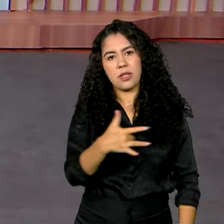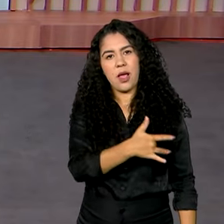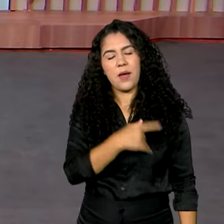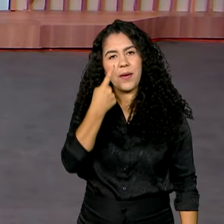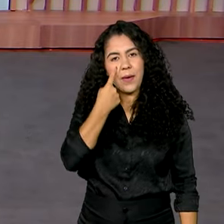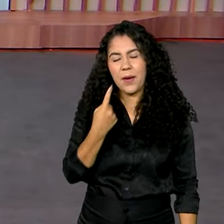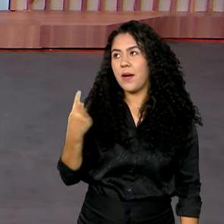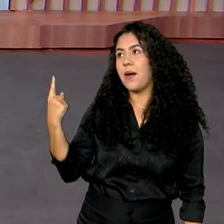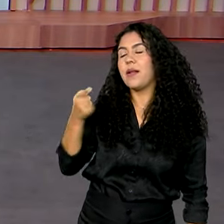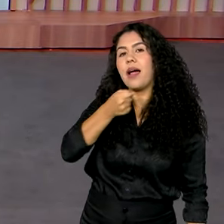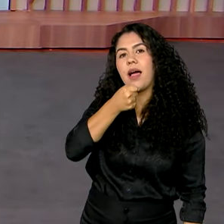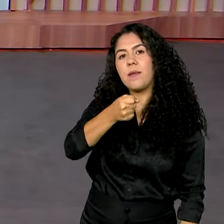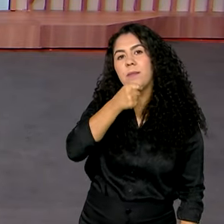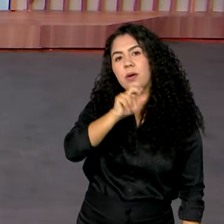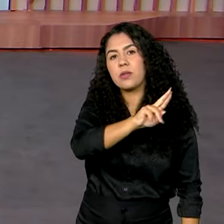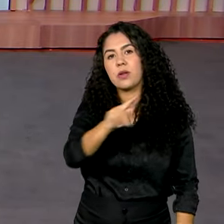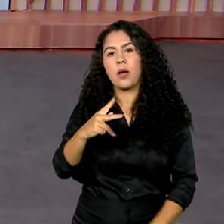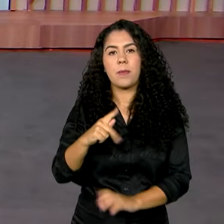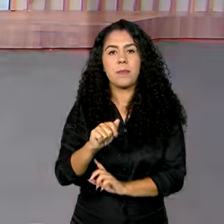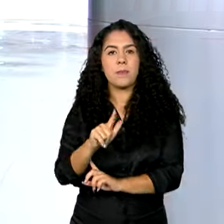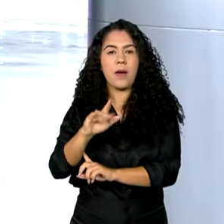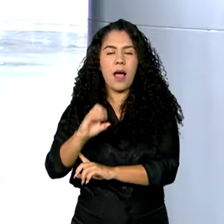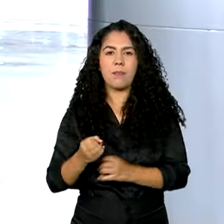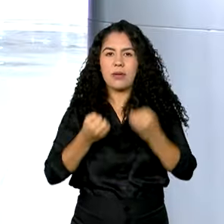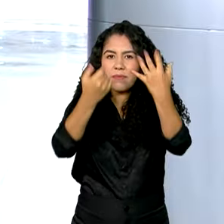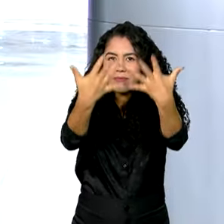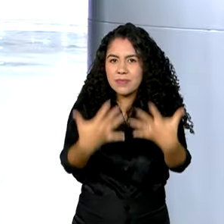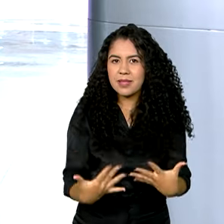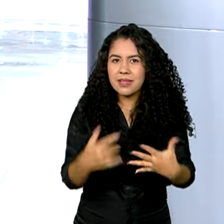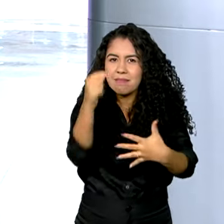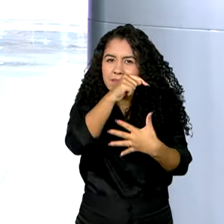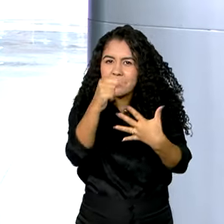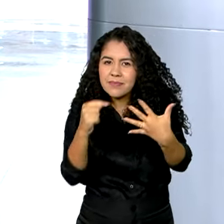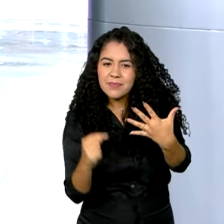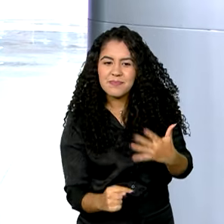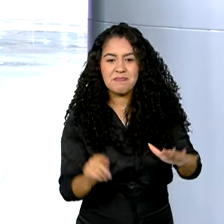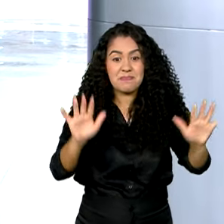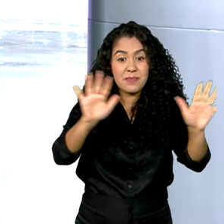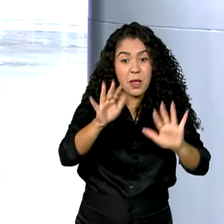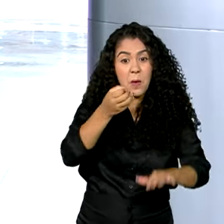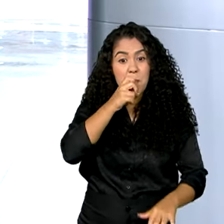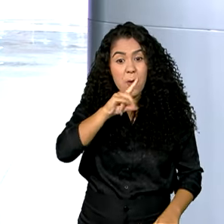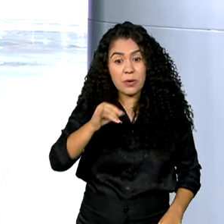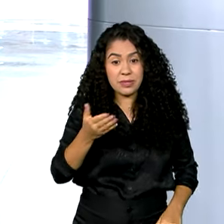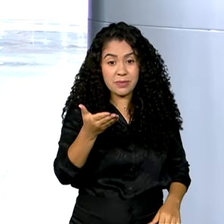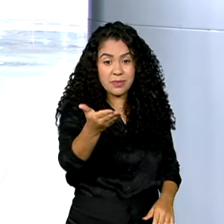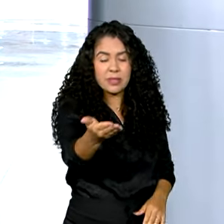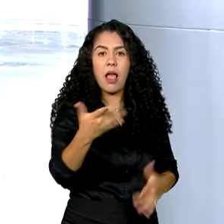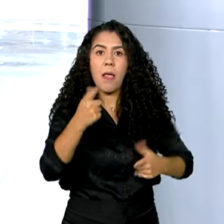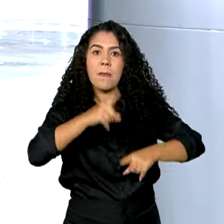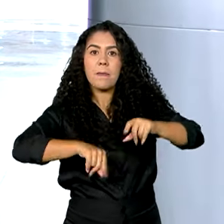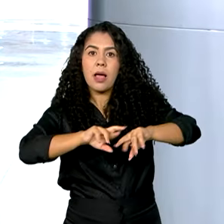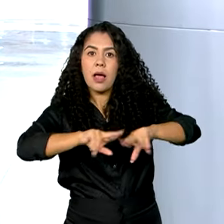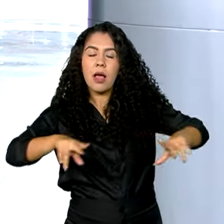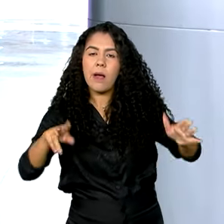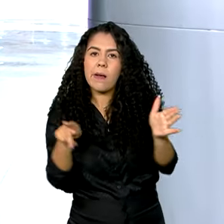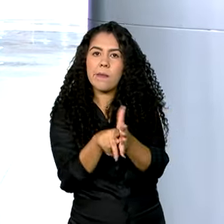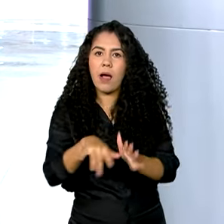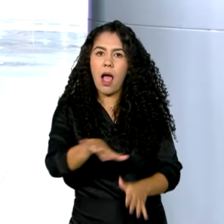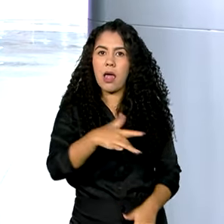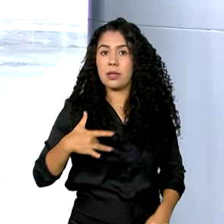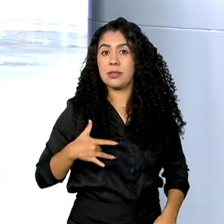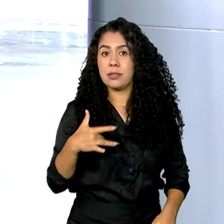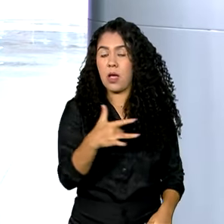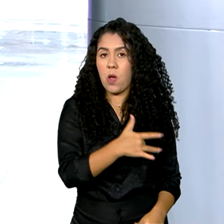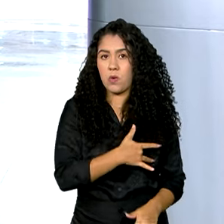para a gente. Oi, Pablo. Bom dia. Bom dia, Renata. Bom dia a você que nos assiste. São insumos considerados estratégicos em